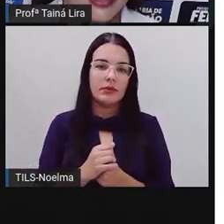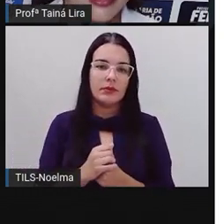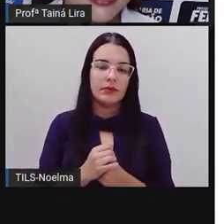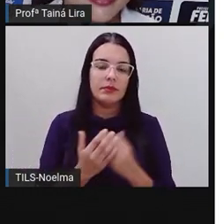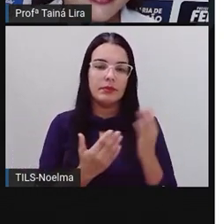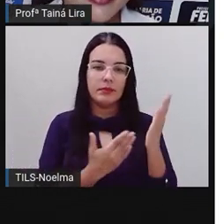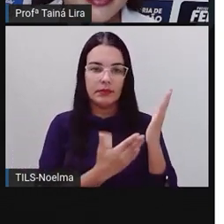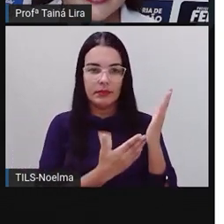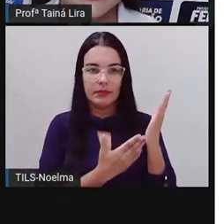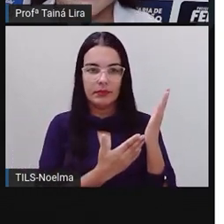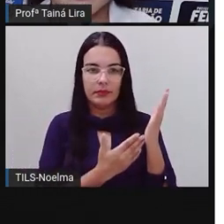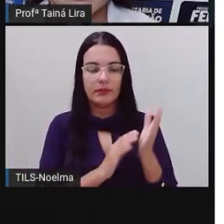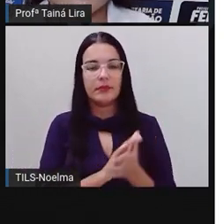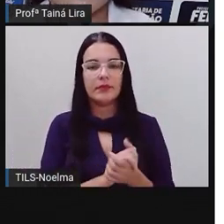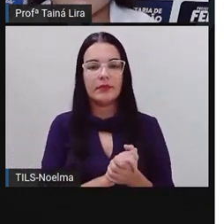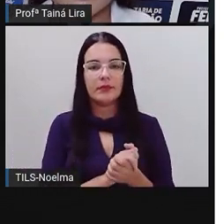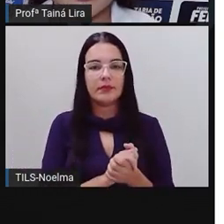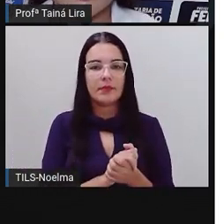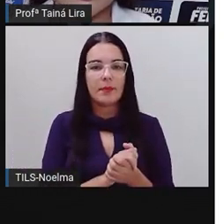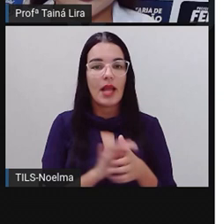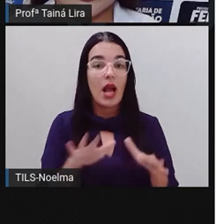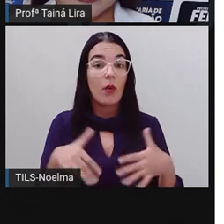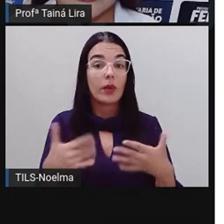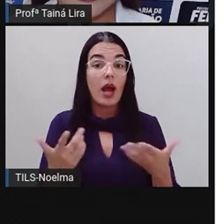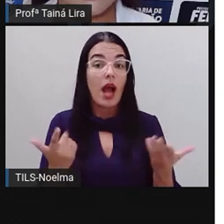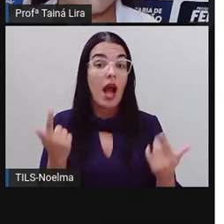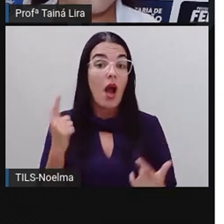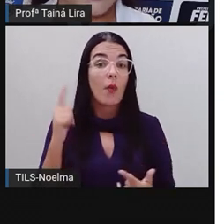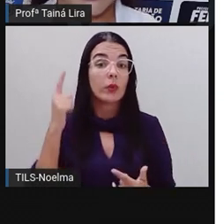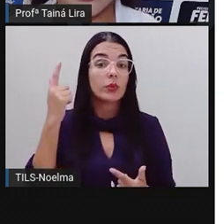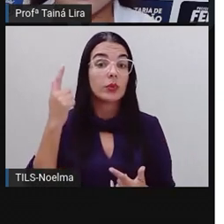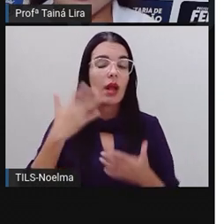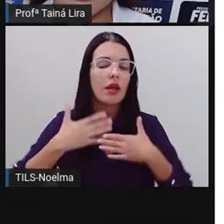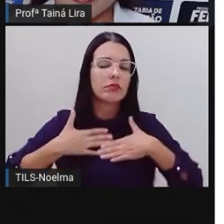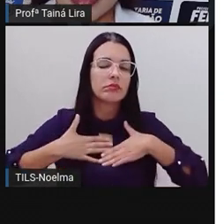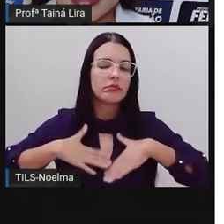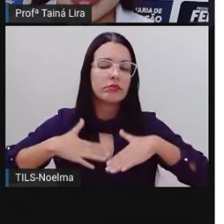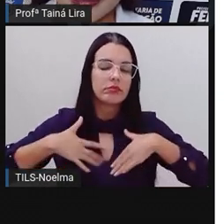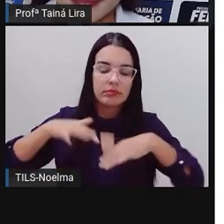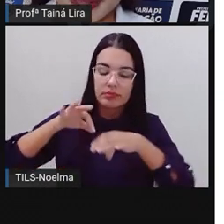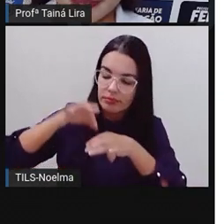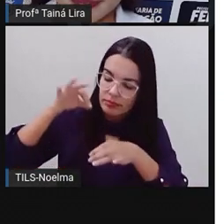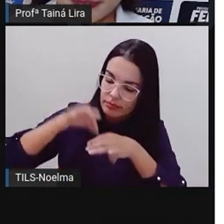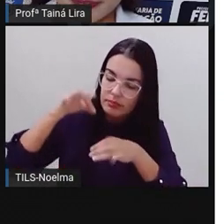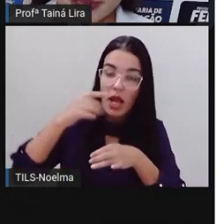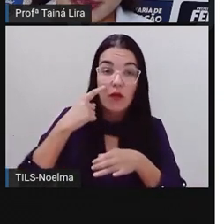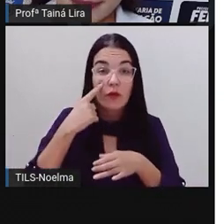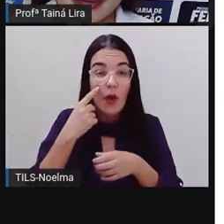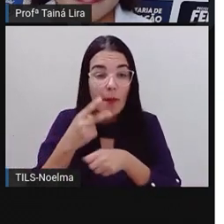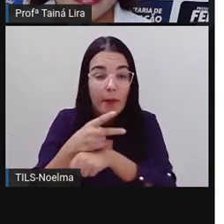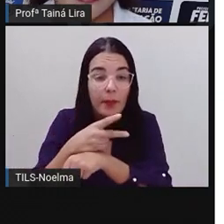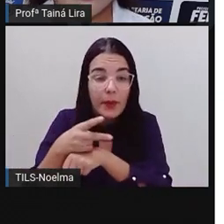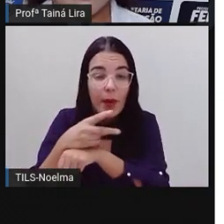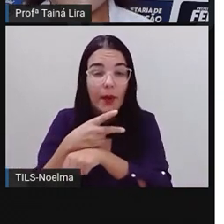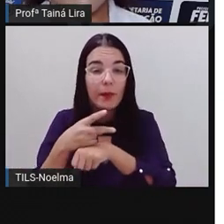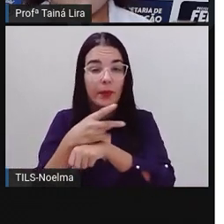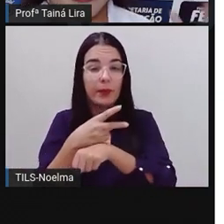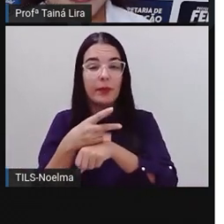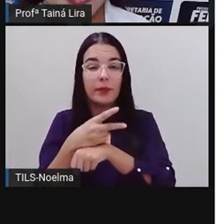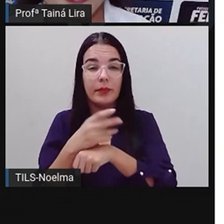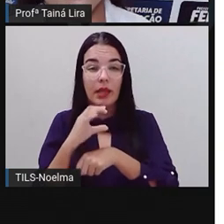Olha lá. E qual é a altura da camomila? Então, eu vou lá na tabela, procuro ali a palavra